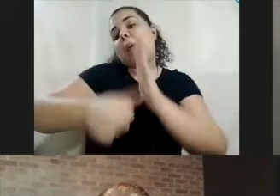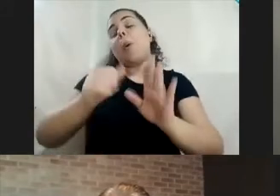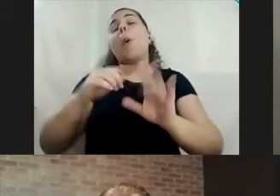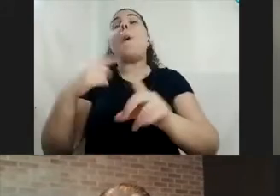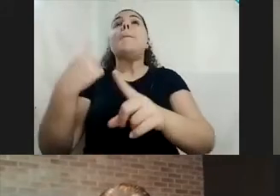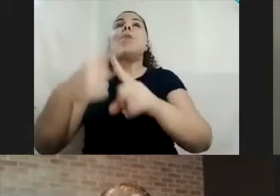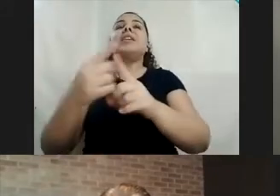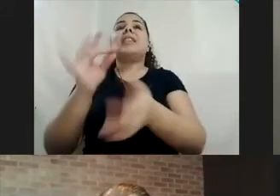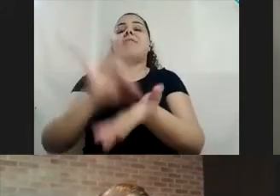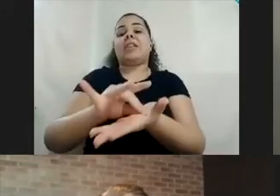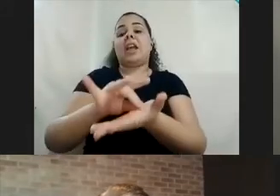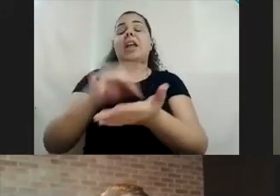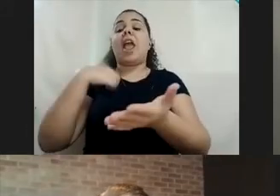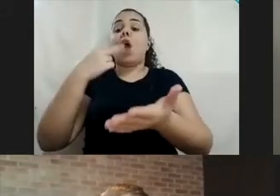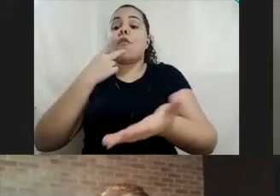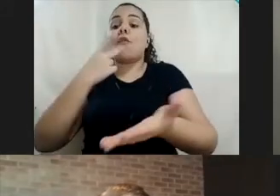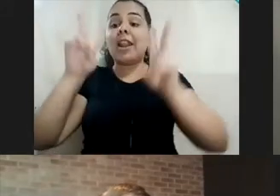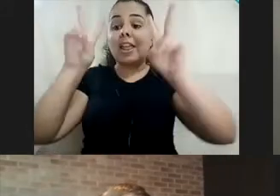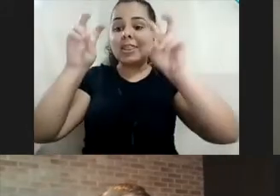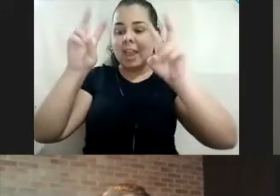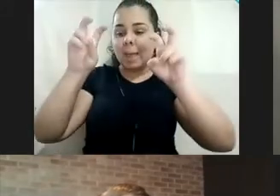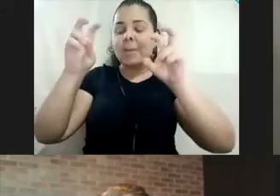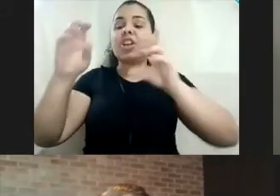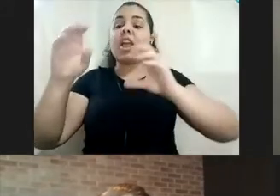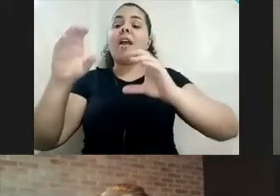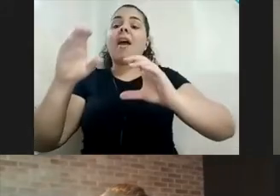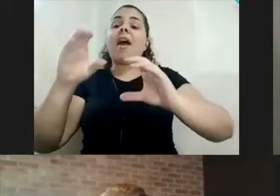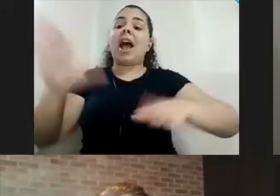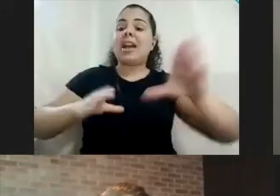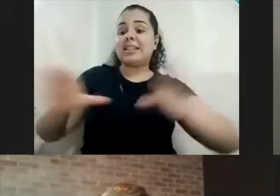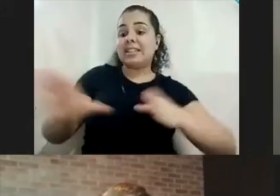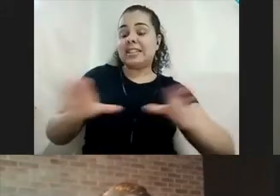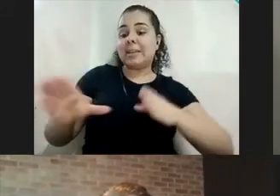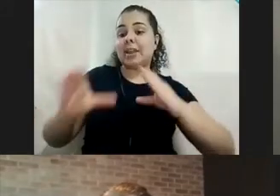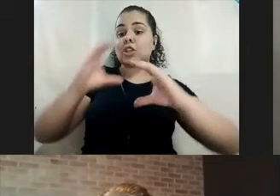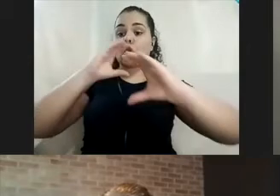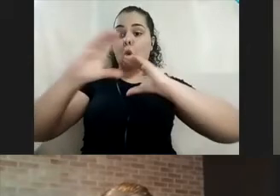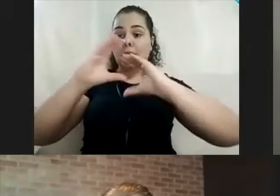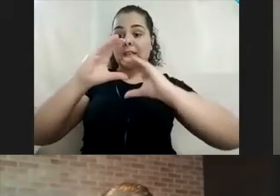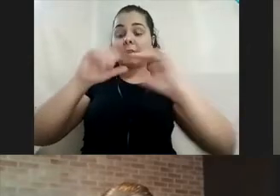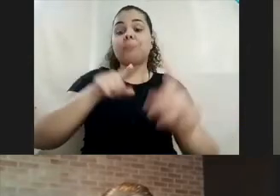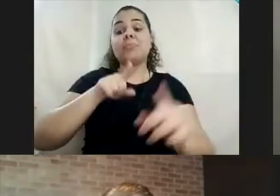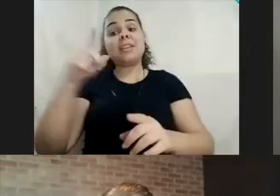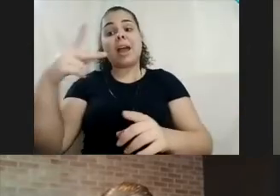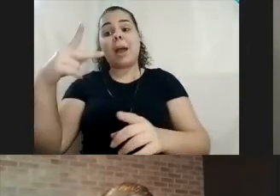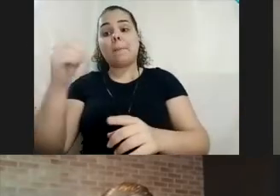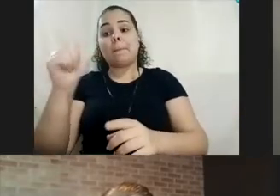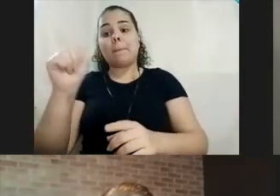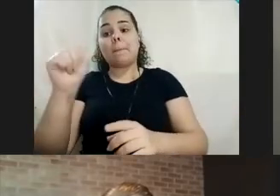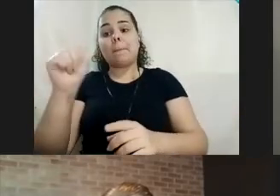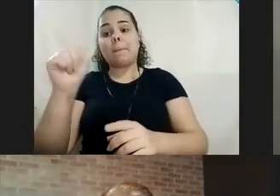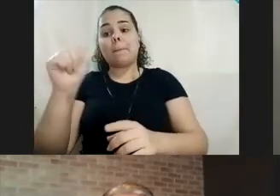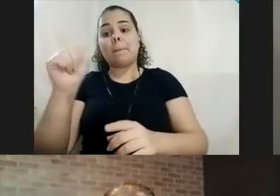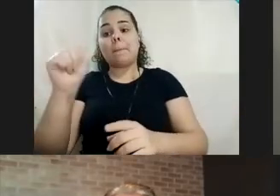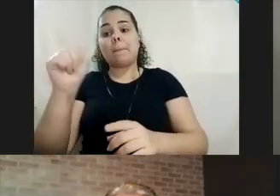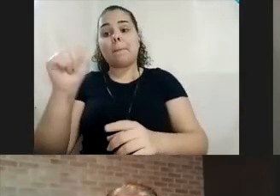falar sobre acessibilidade comunicacional, e ela vai falar sobre linguagem simples e comunicação alternativa, né, Paty?